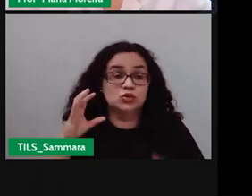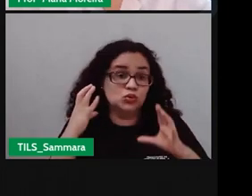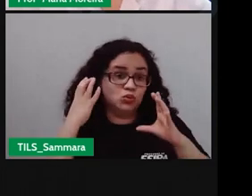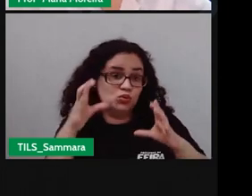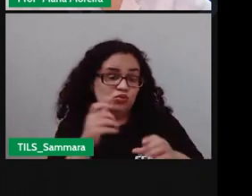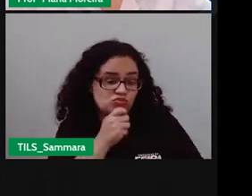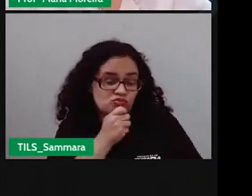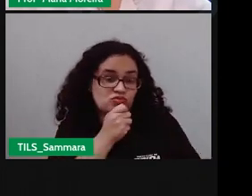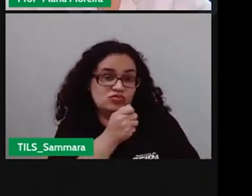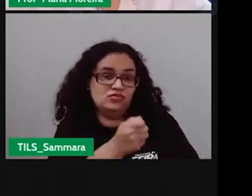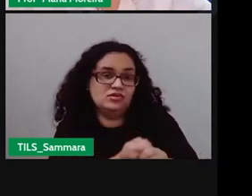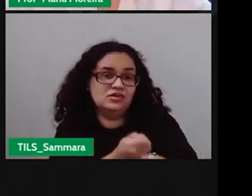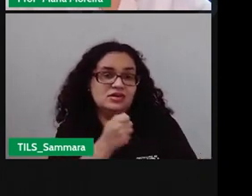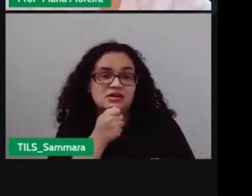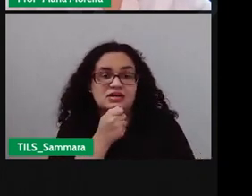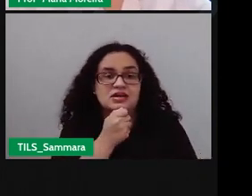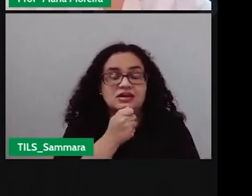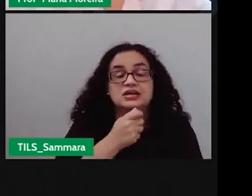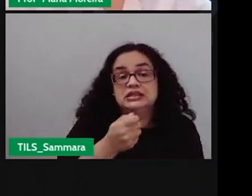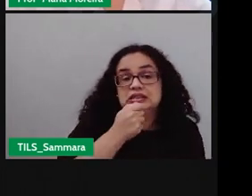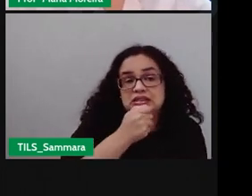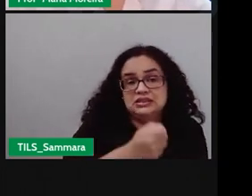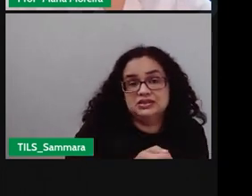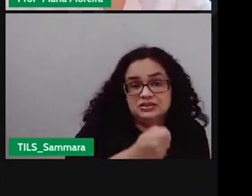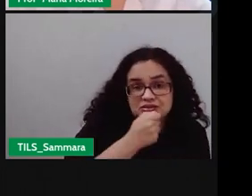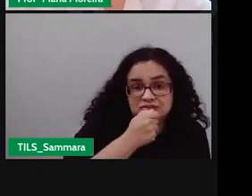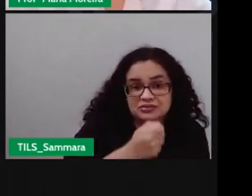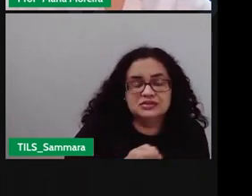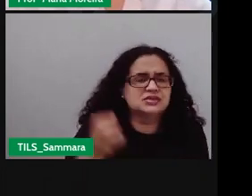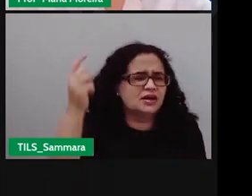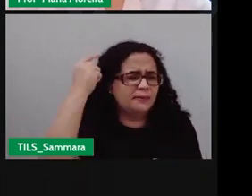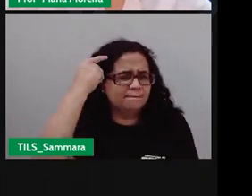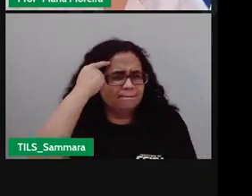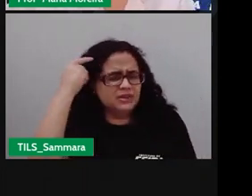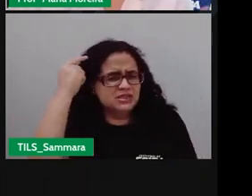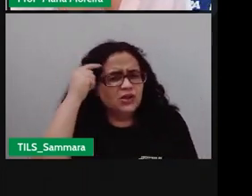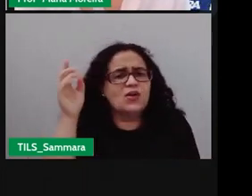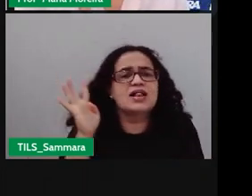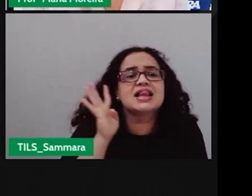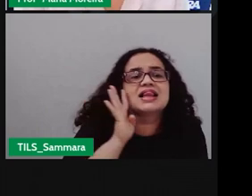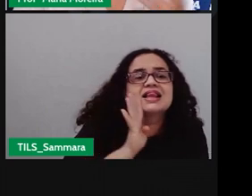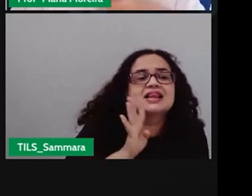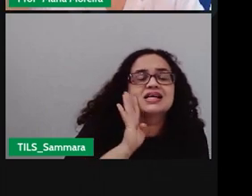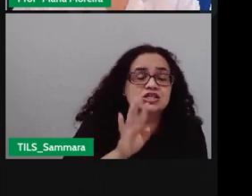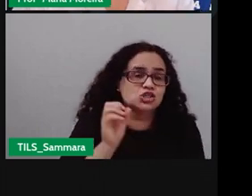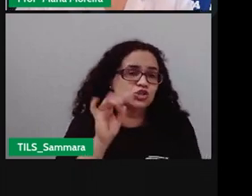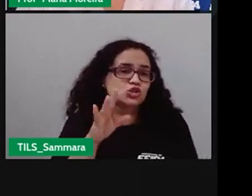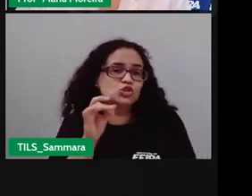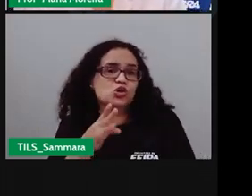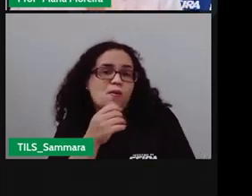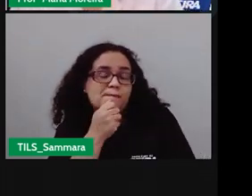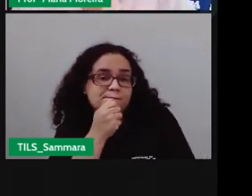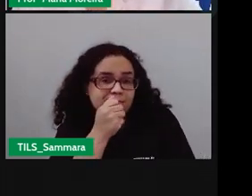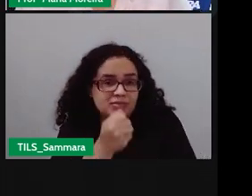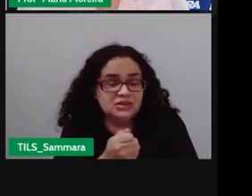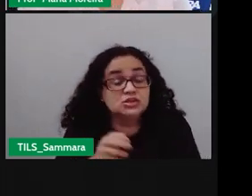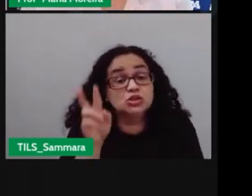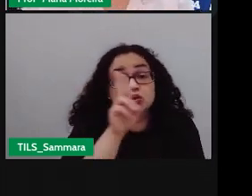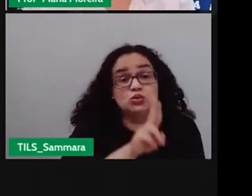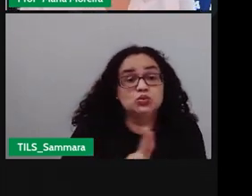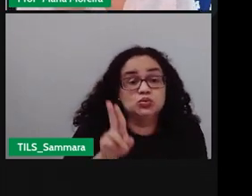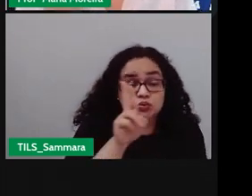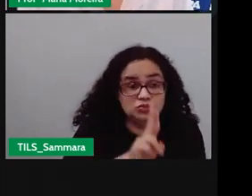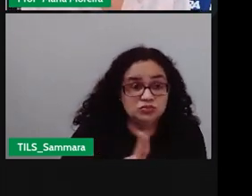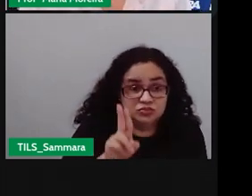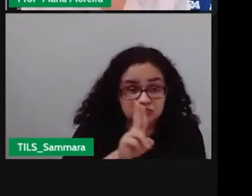e um microfone pra sua entrevista já pensou que bacana ou só um microfone se você não quiser utilizar aí